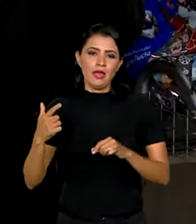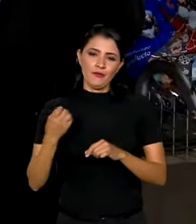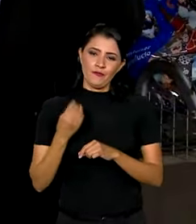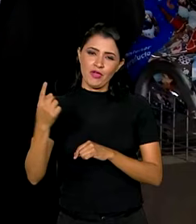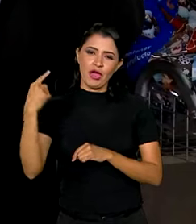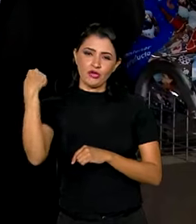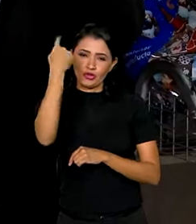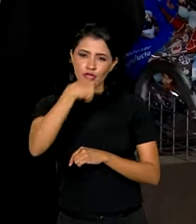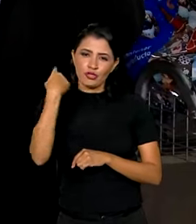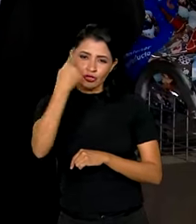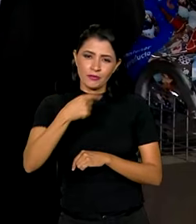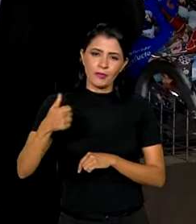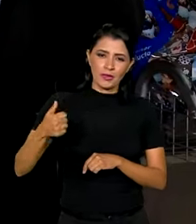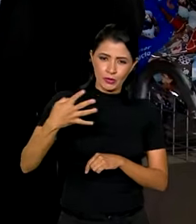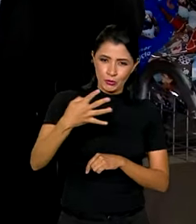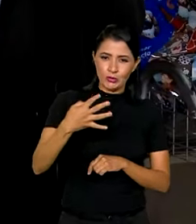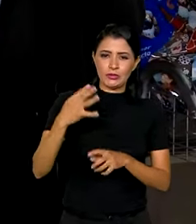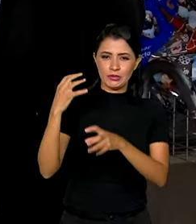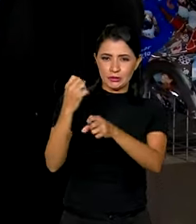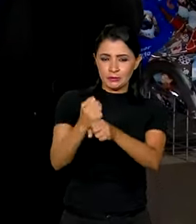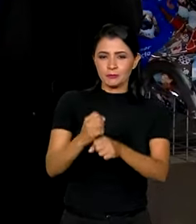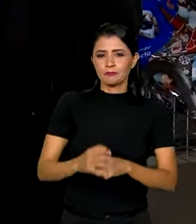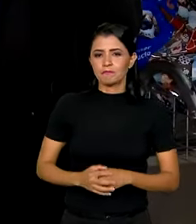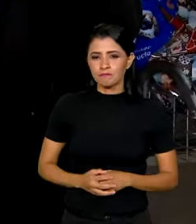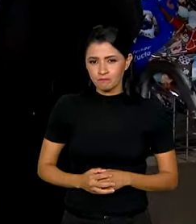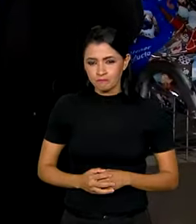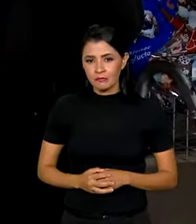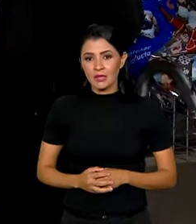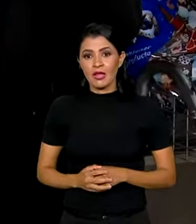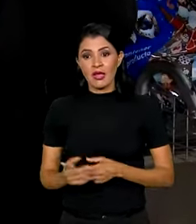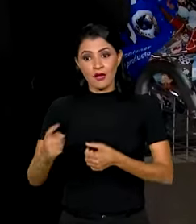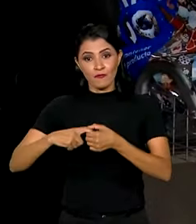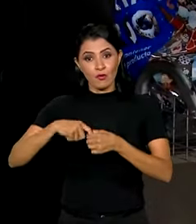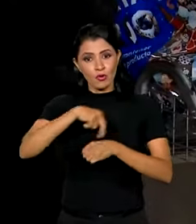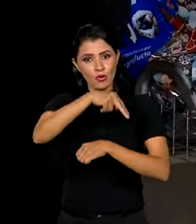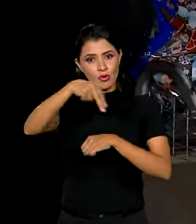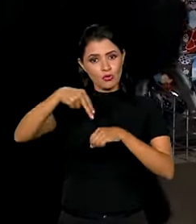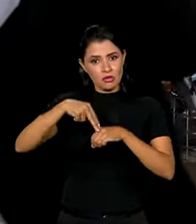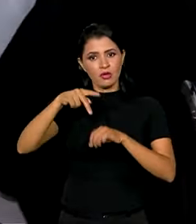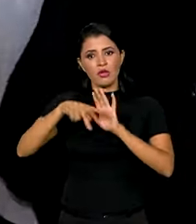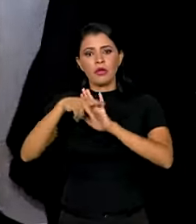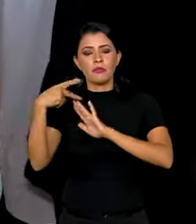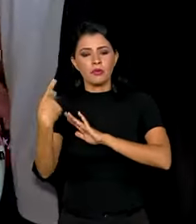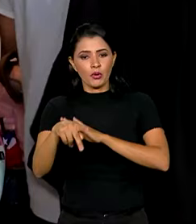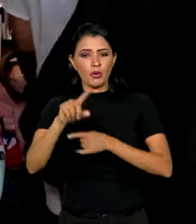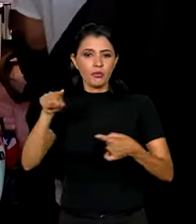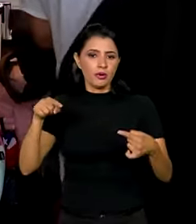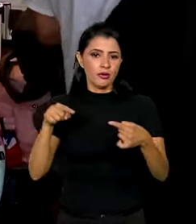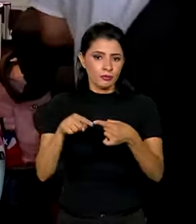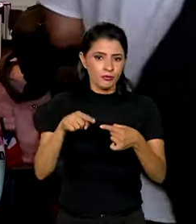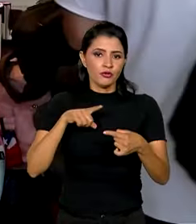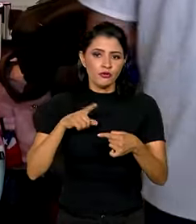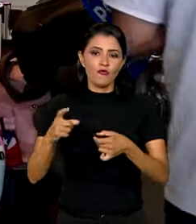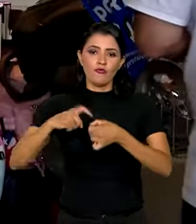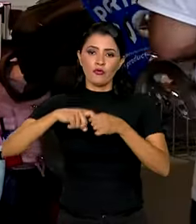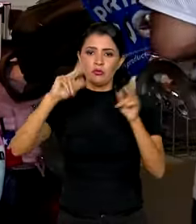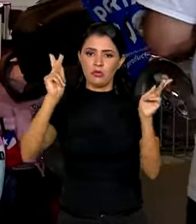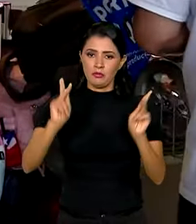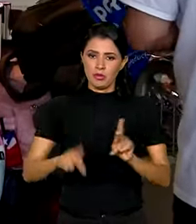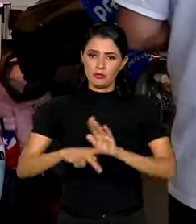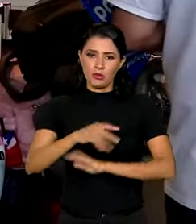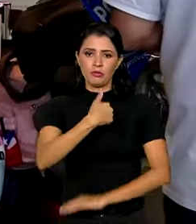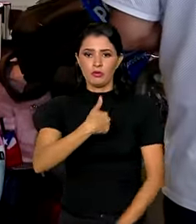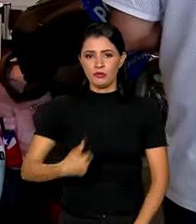dura cerca de 14 horas. A repatriação faz parte da operação Voltando em Paz do governo